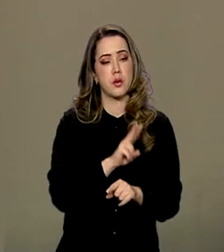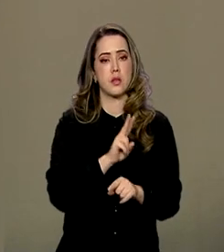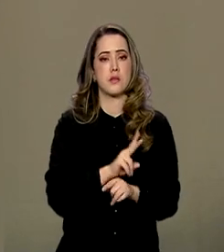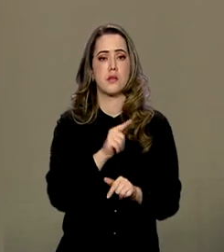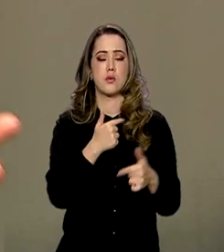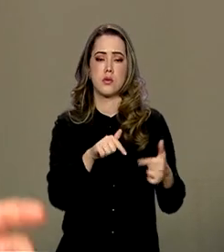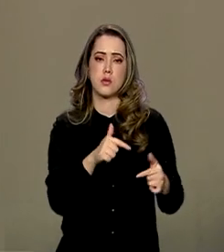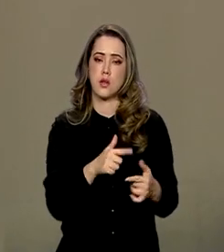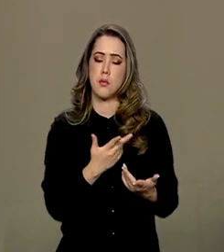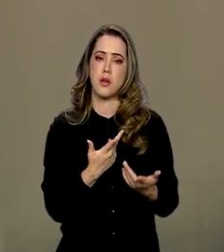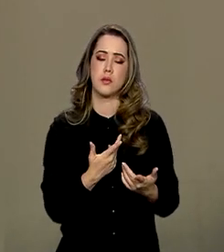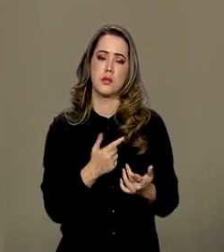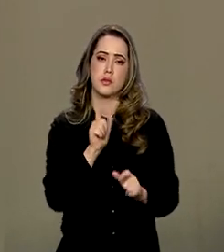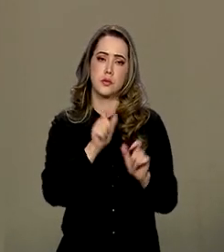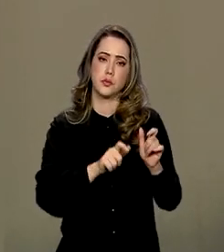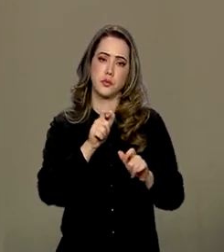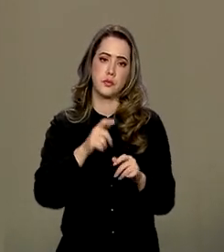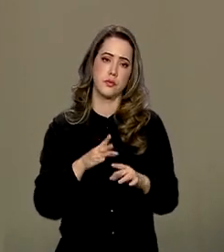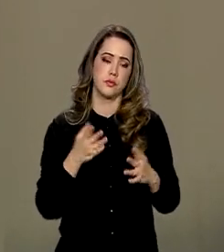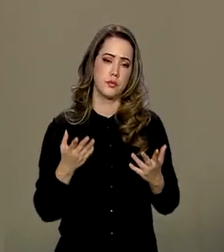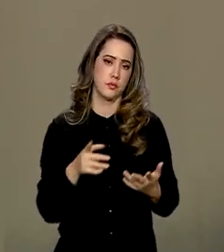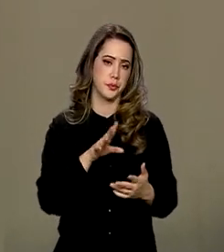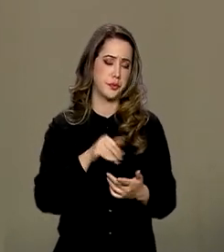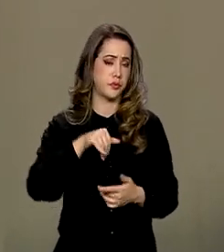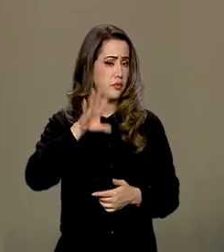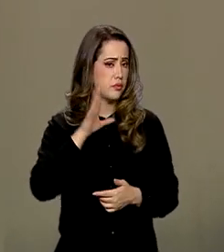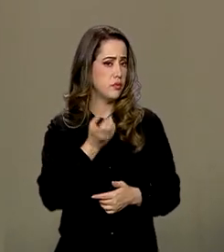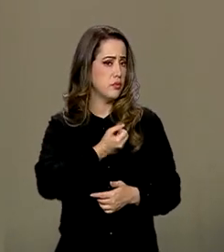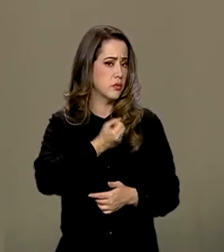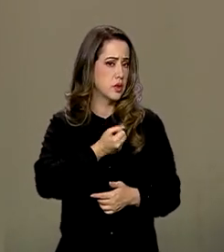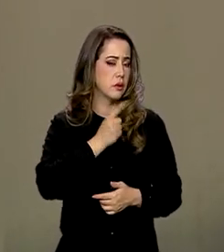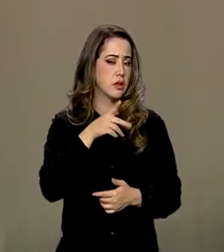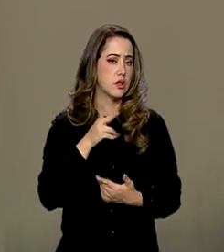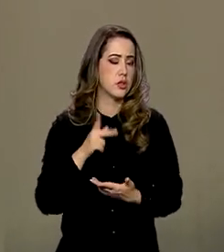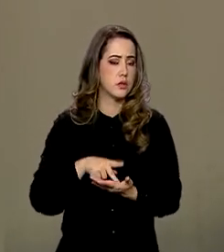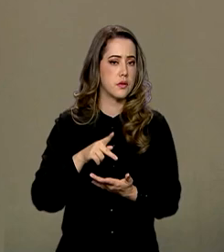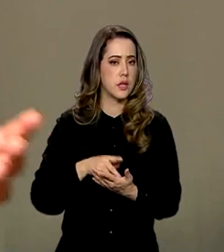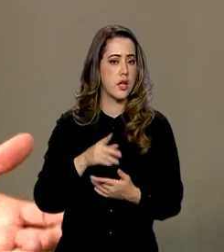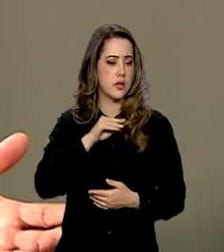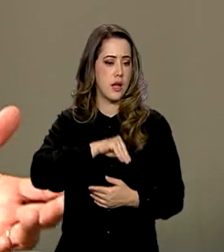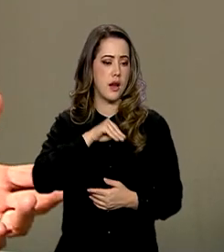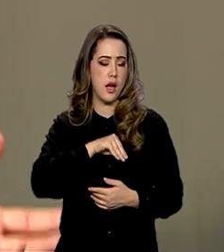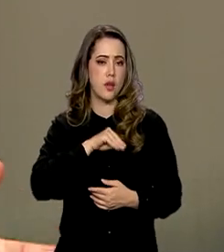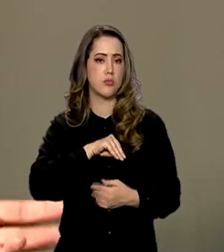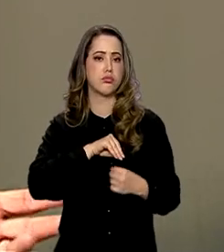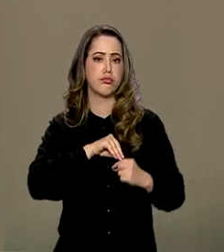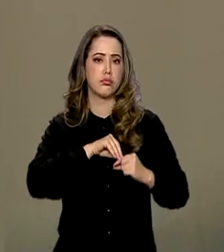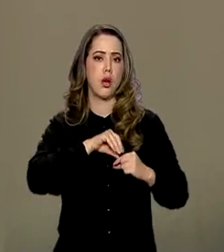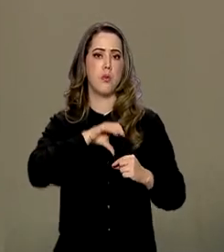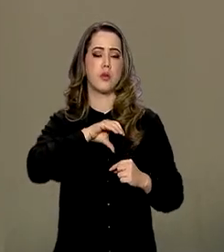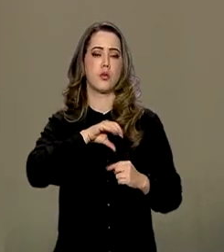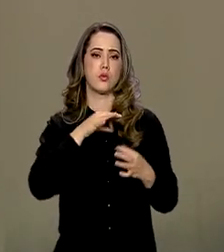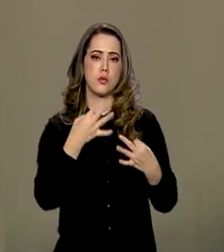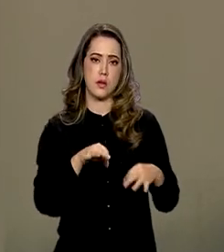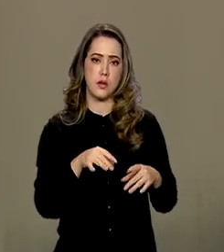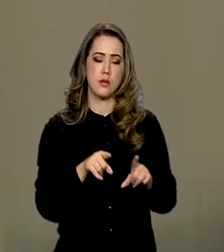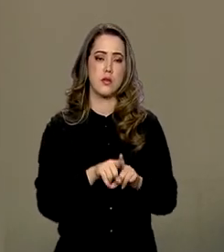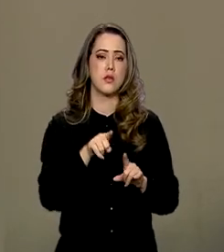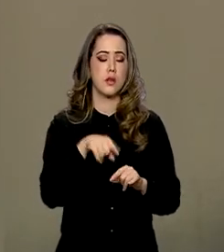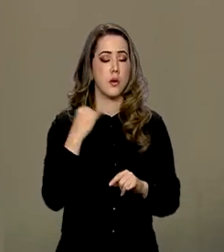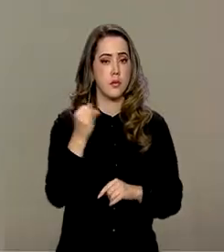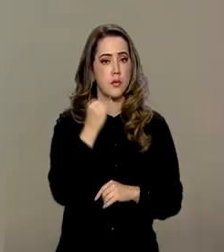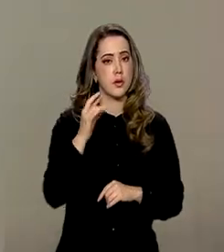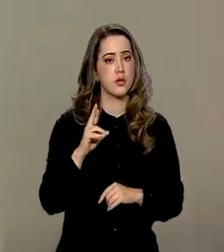trabalho, proteção dos trabalhadores, a maioria foi com o ganho real de salário. Então, muito importante os sindicatos estarem representativos,